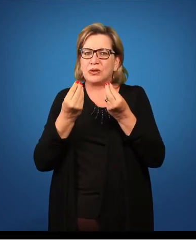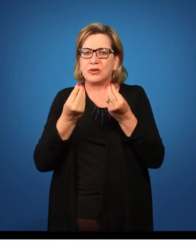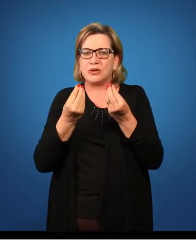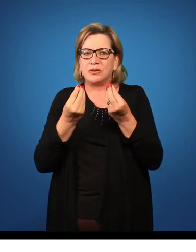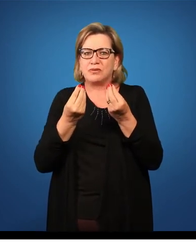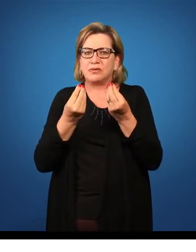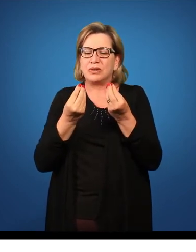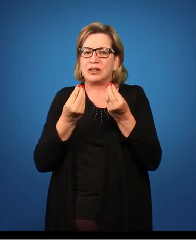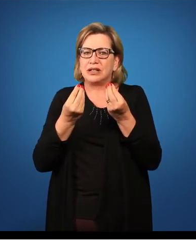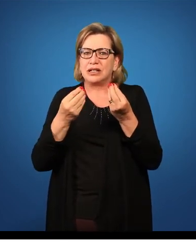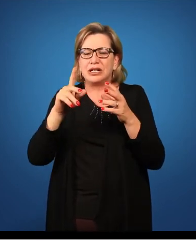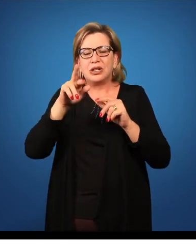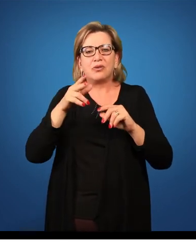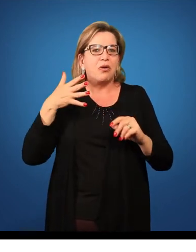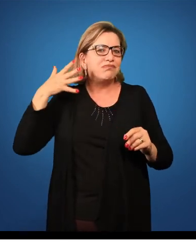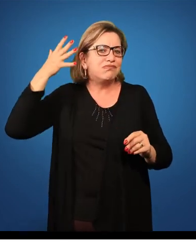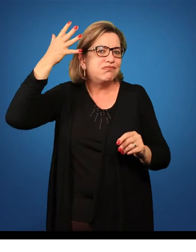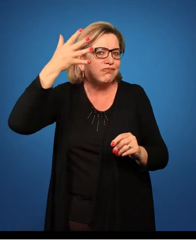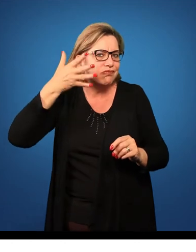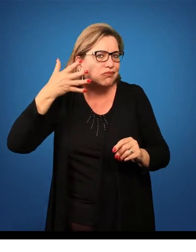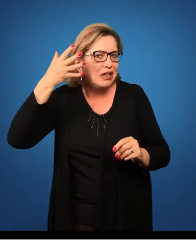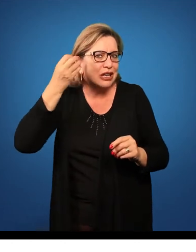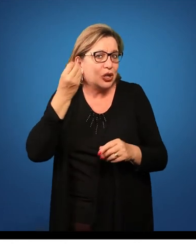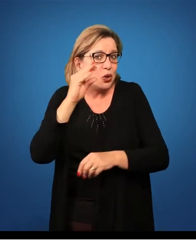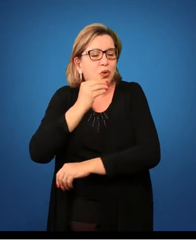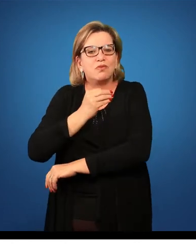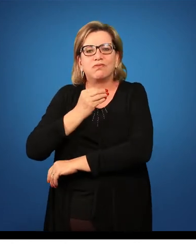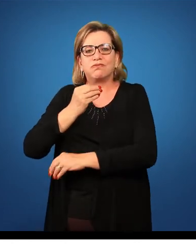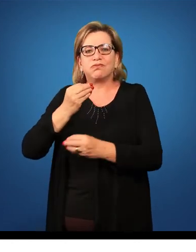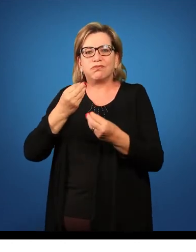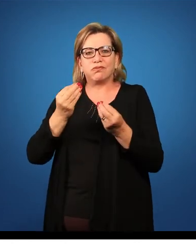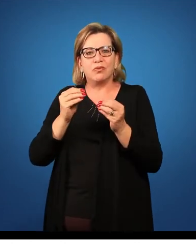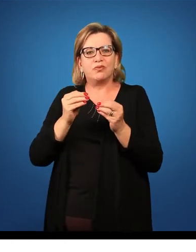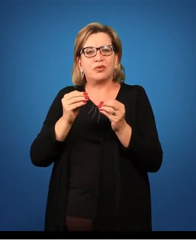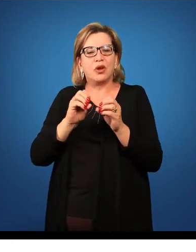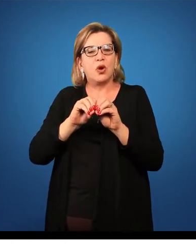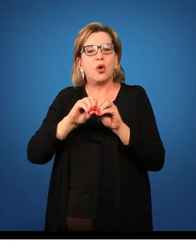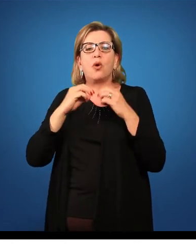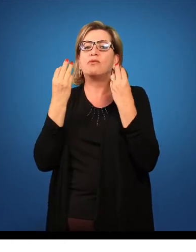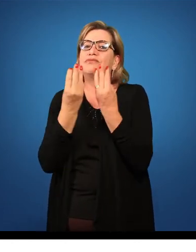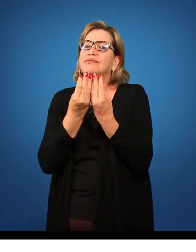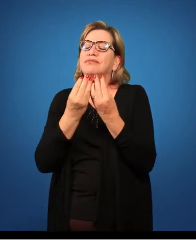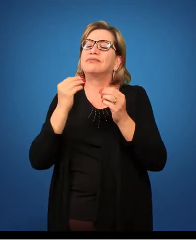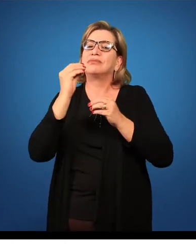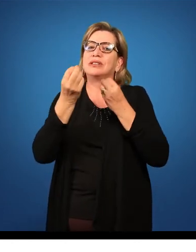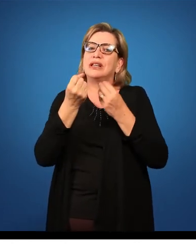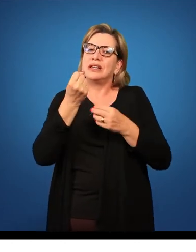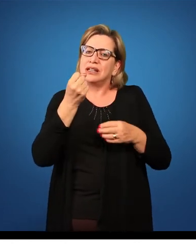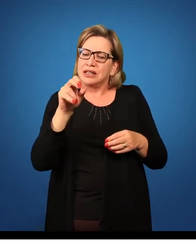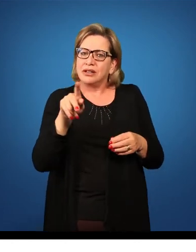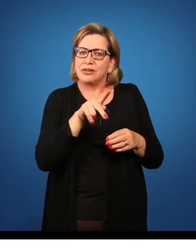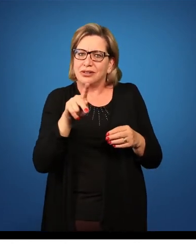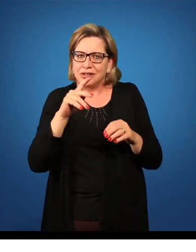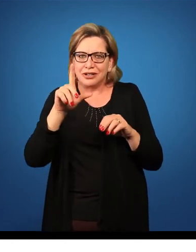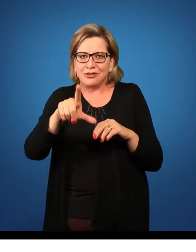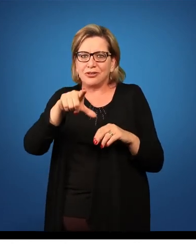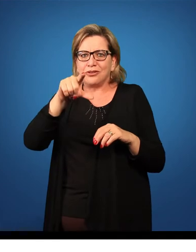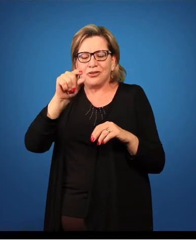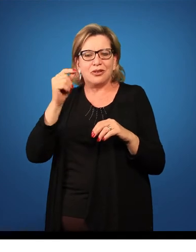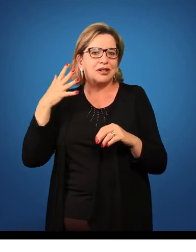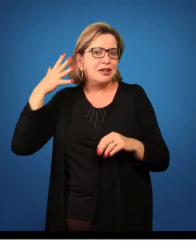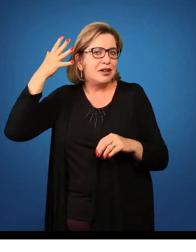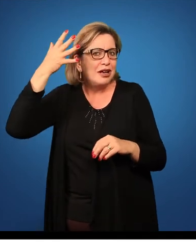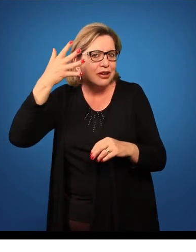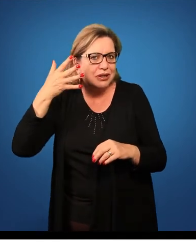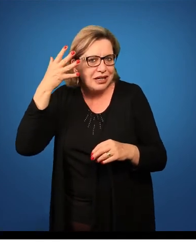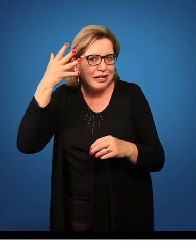uma palestra ou de uma oficina. Então, vocês podem optar. Se o professor preferir uma palestra sobre matemática, vocês